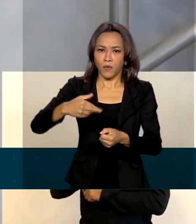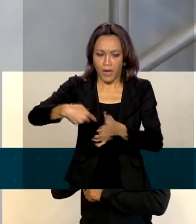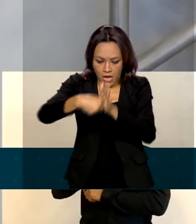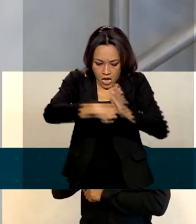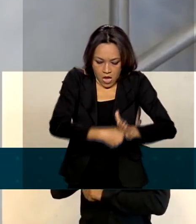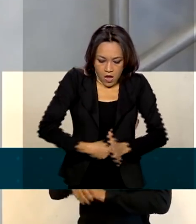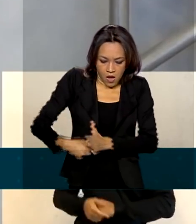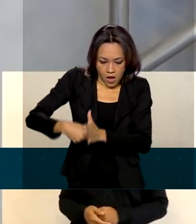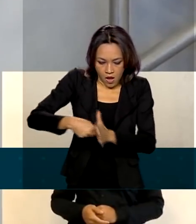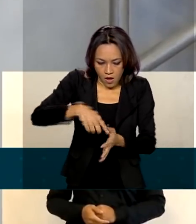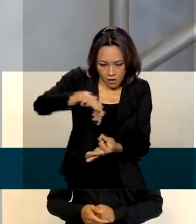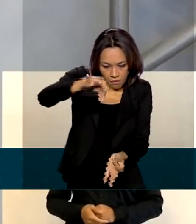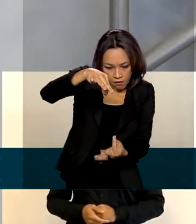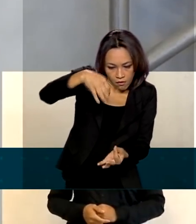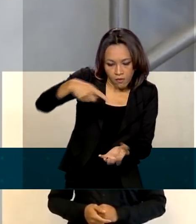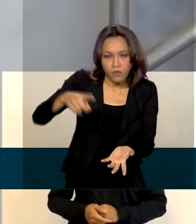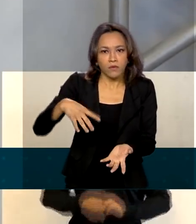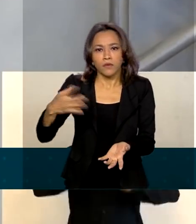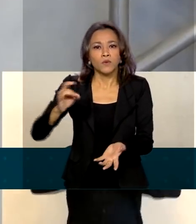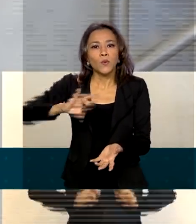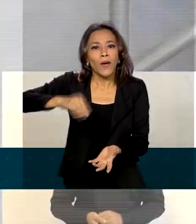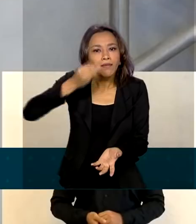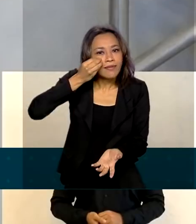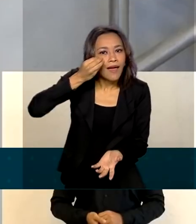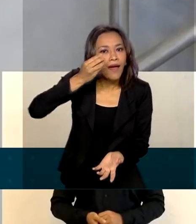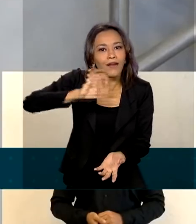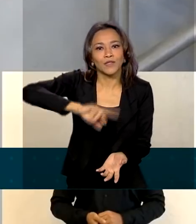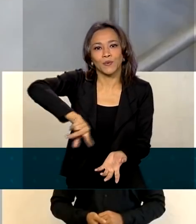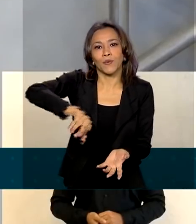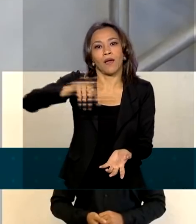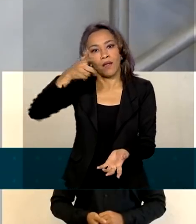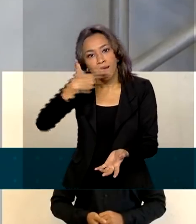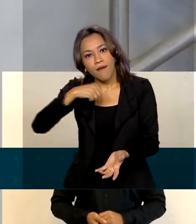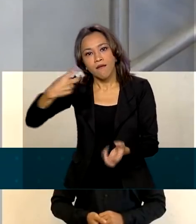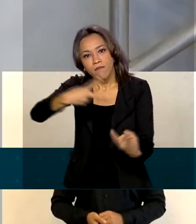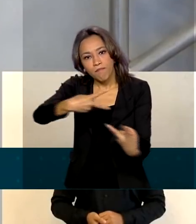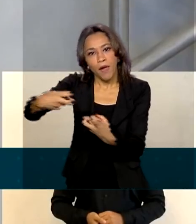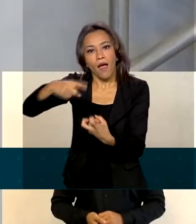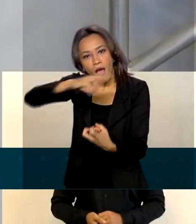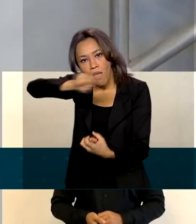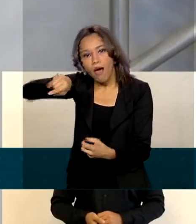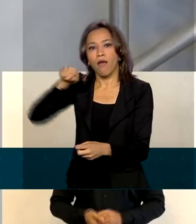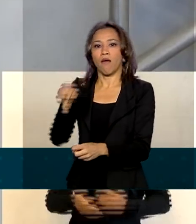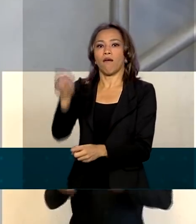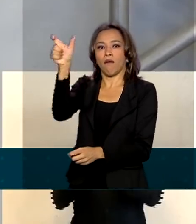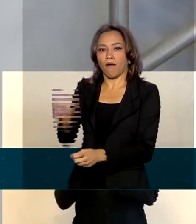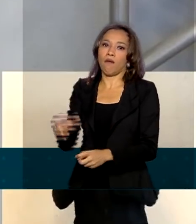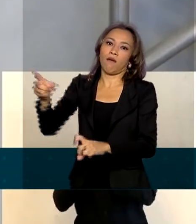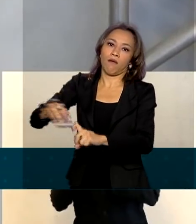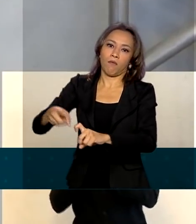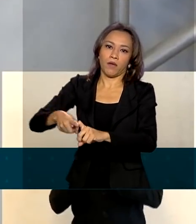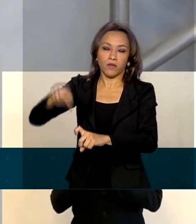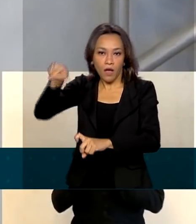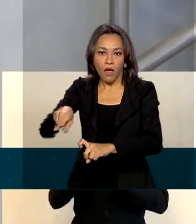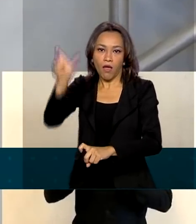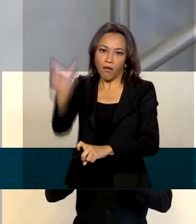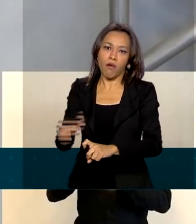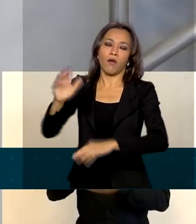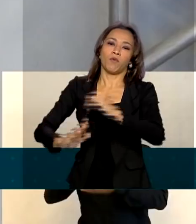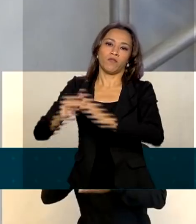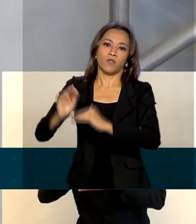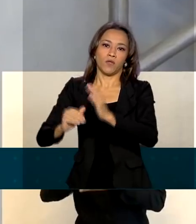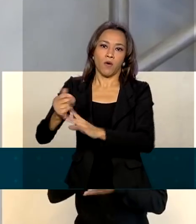O diagnóstico não é do teste. O tratamento, a prescrição é do profissional médico.